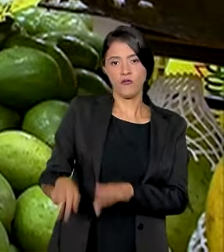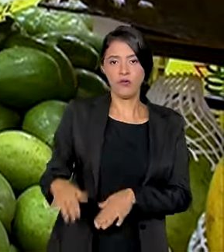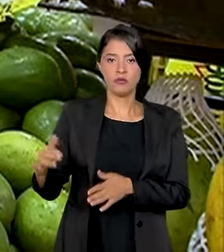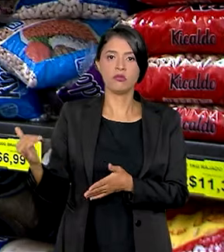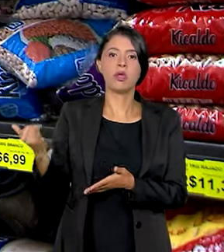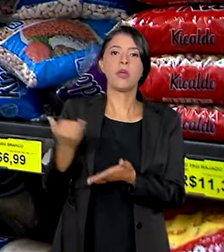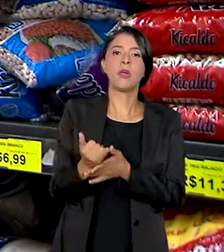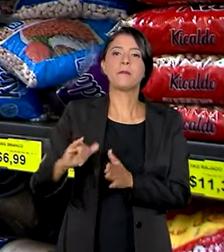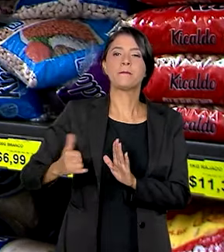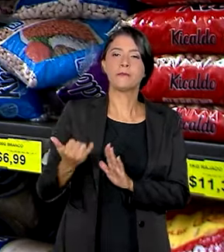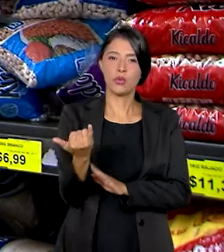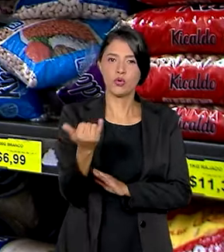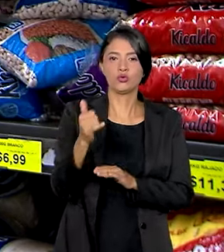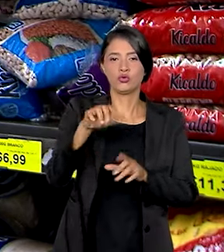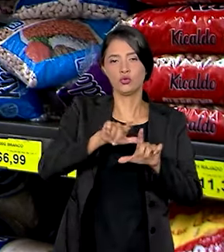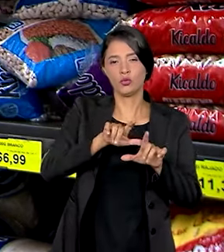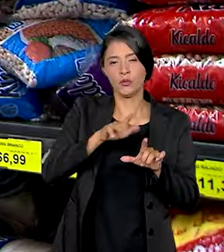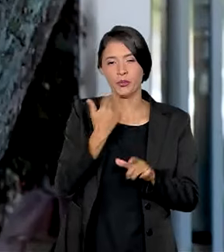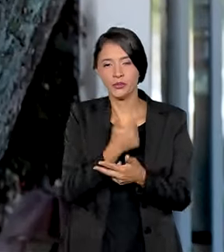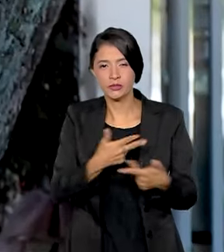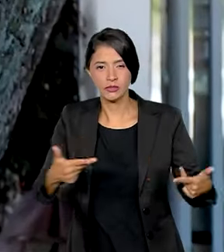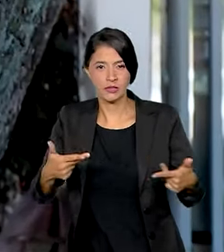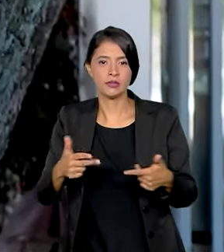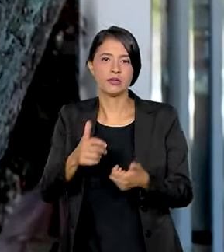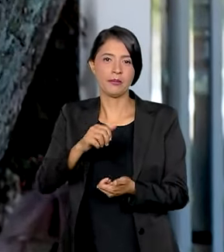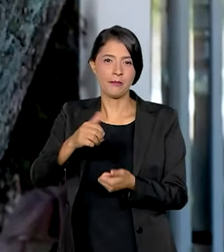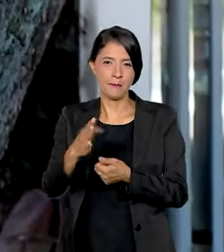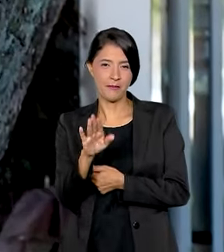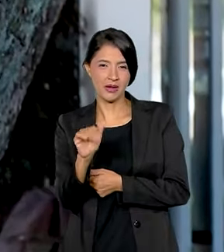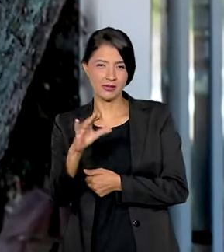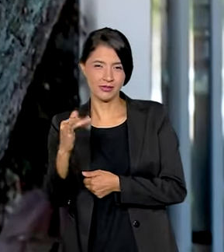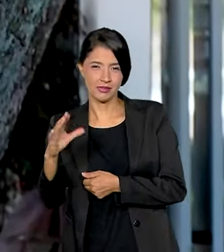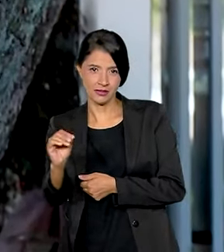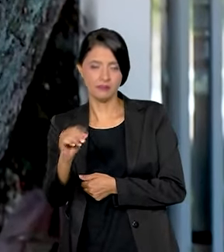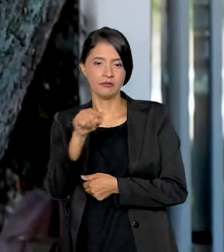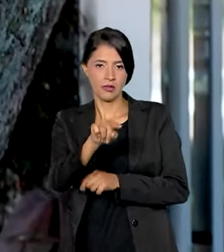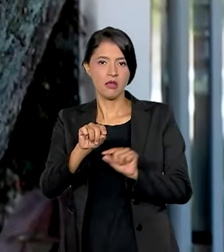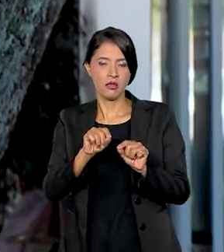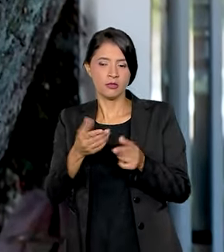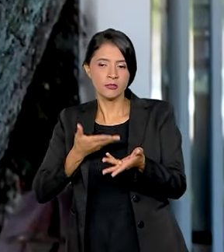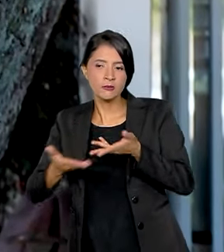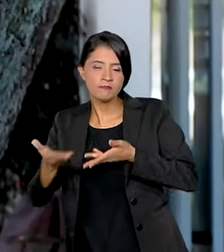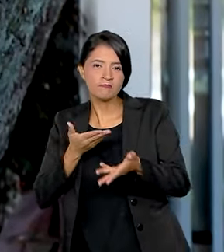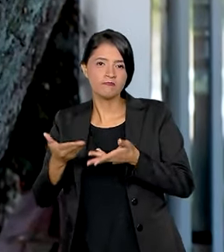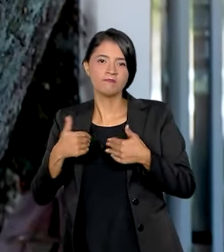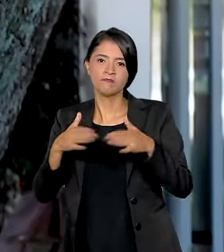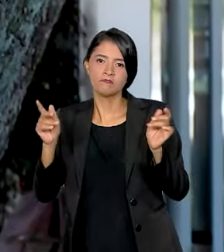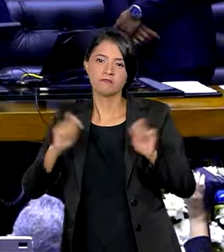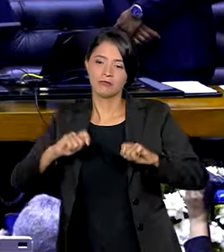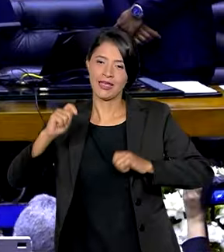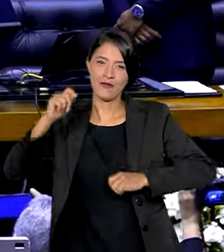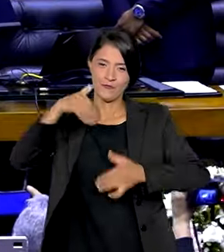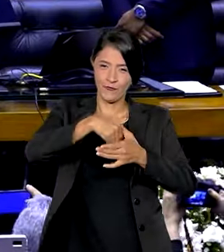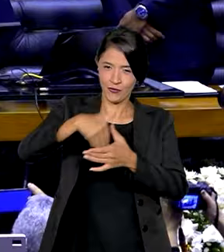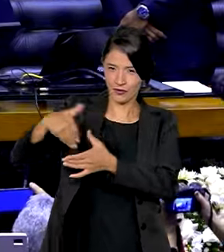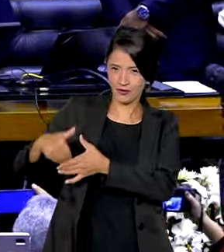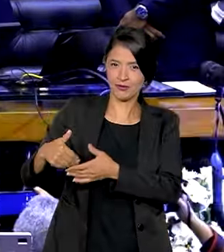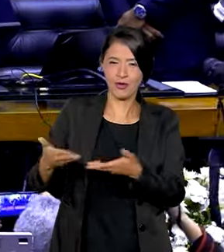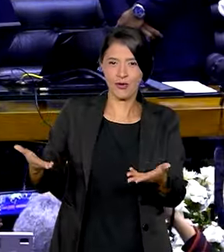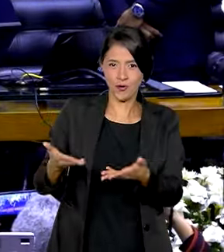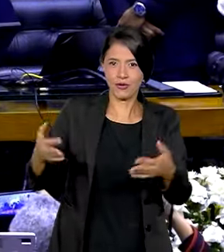de impostos para produtos da cesta básica. Esta ponte de diálogo aberta que permitiu essa votação